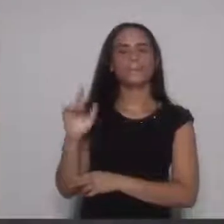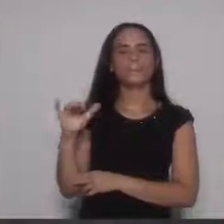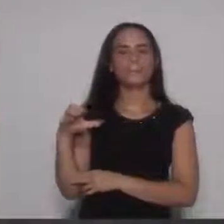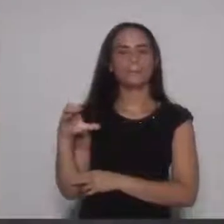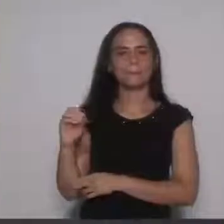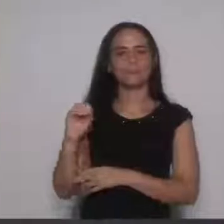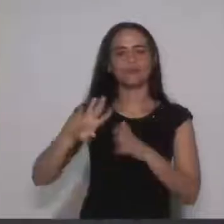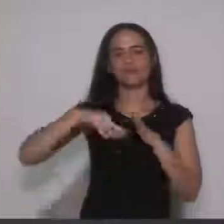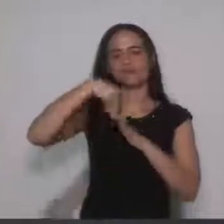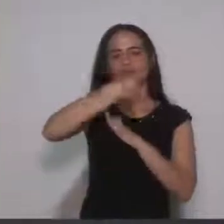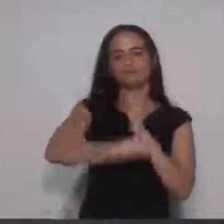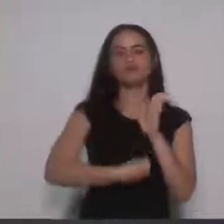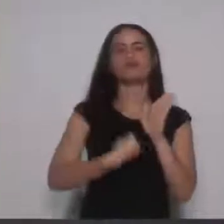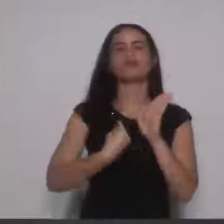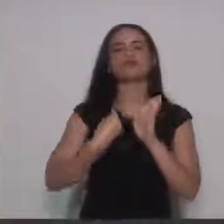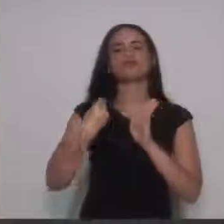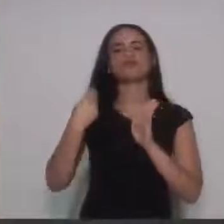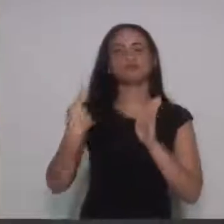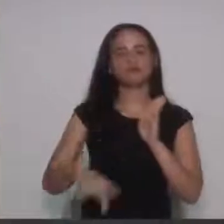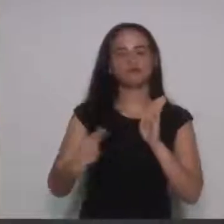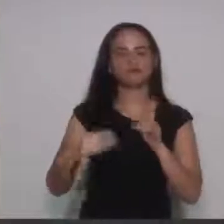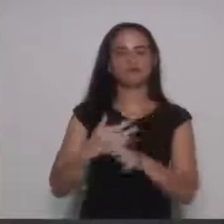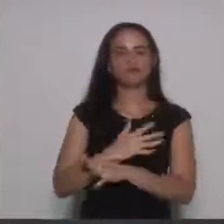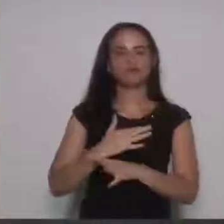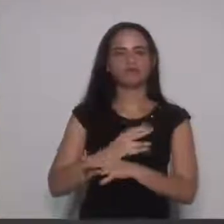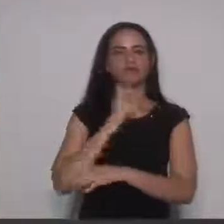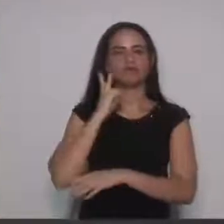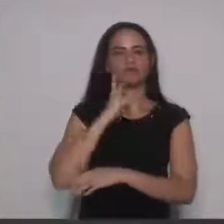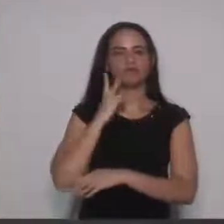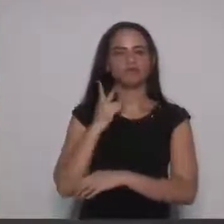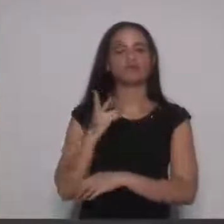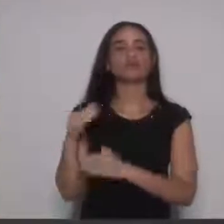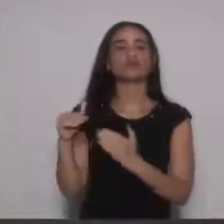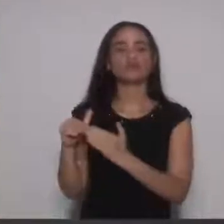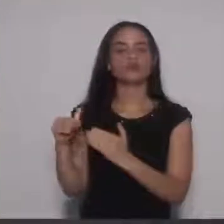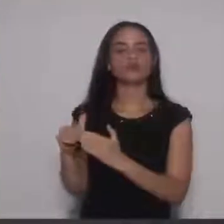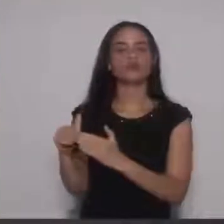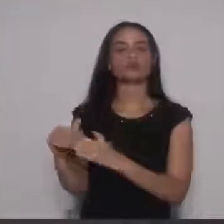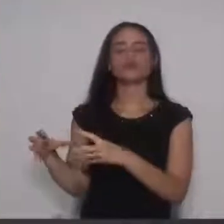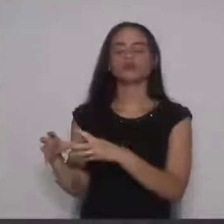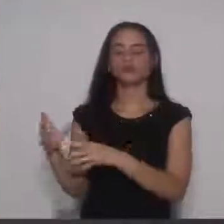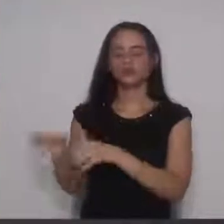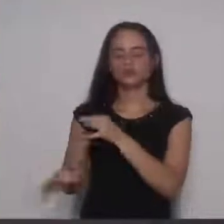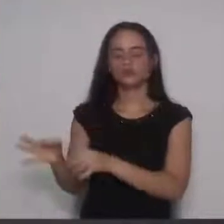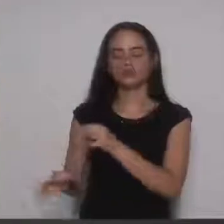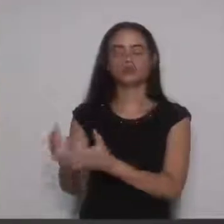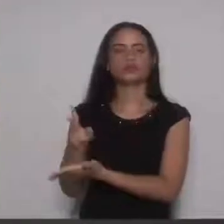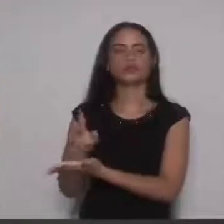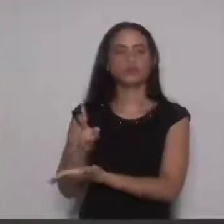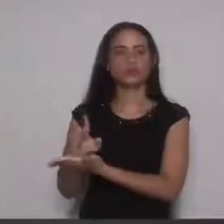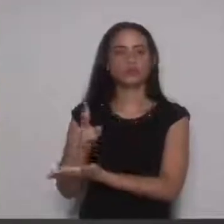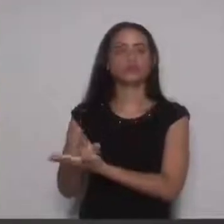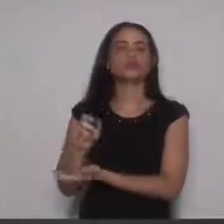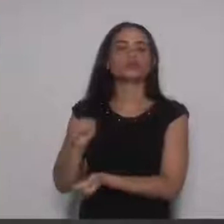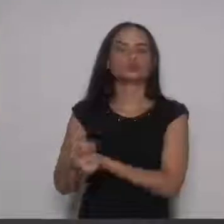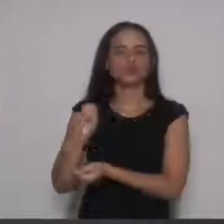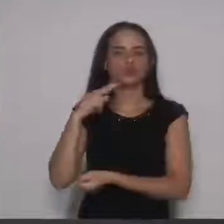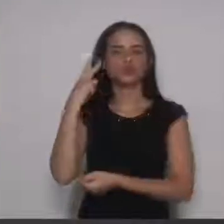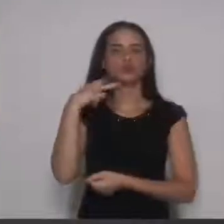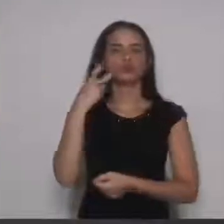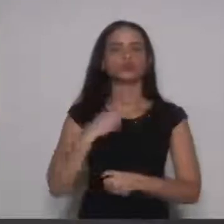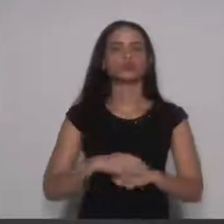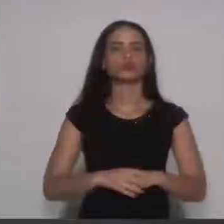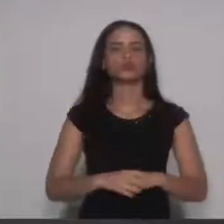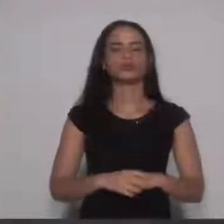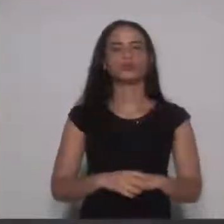da outras providências. Coro maioria simples, com os pareceres da procuradoria jurídica e das comissões permanentes. Avulso com os